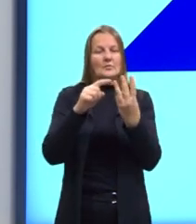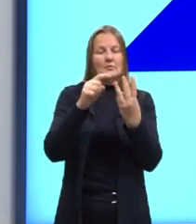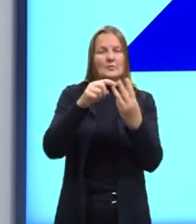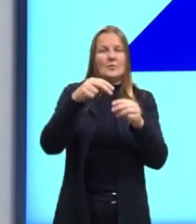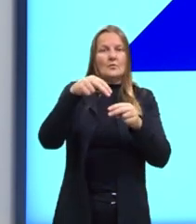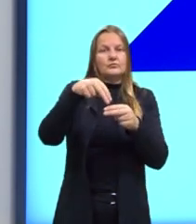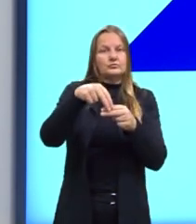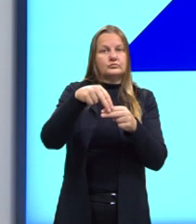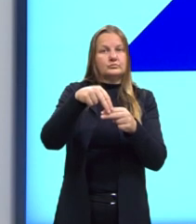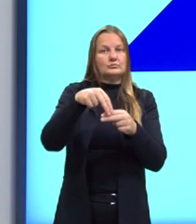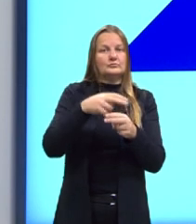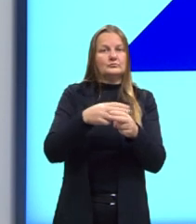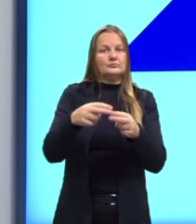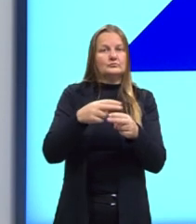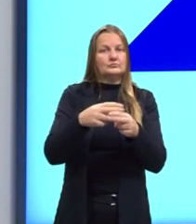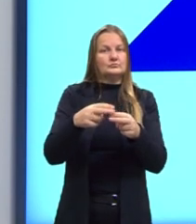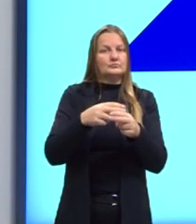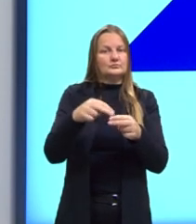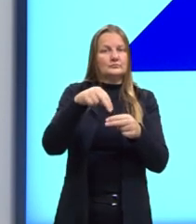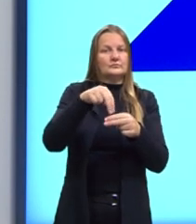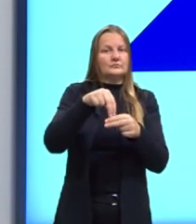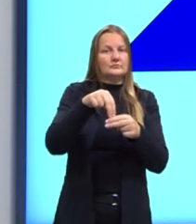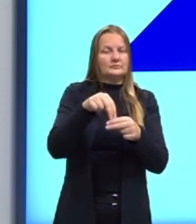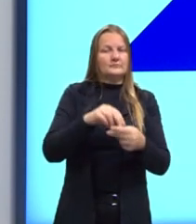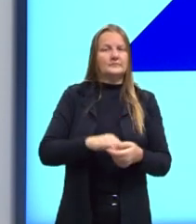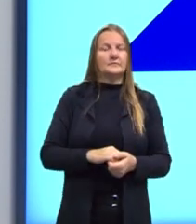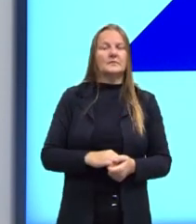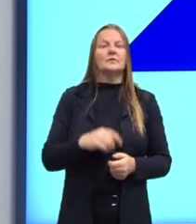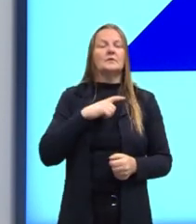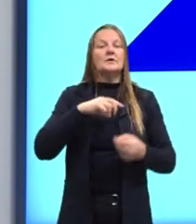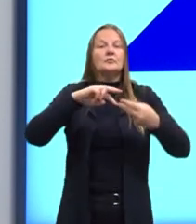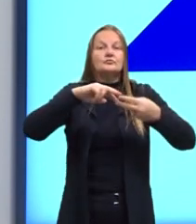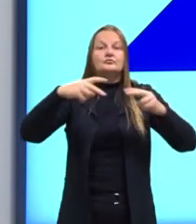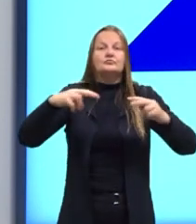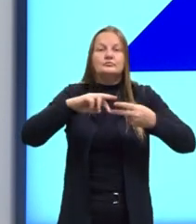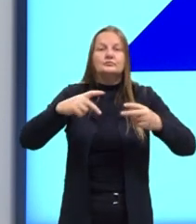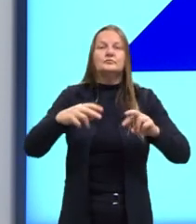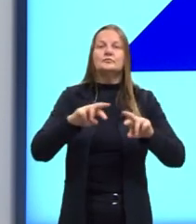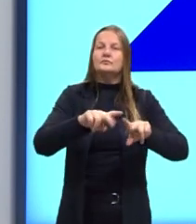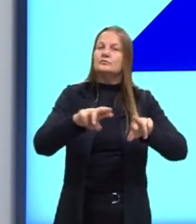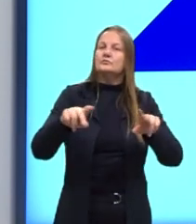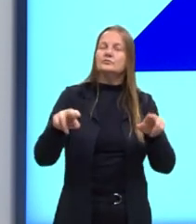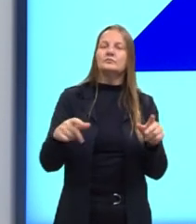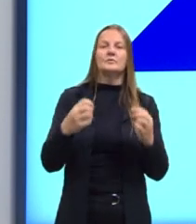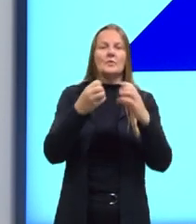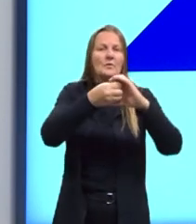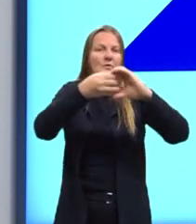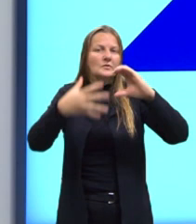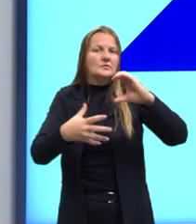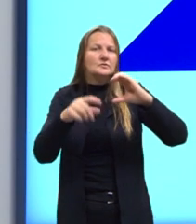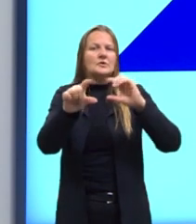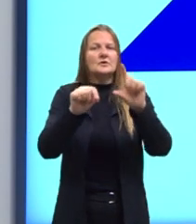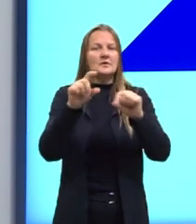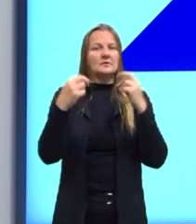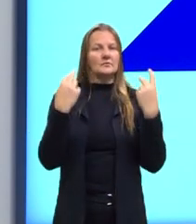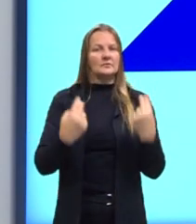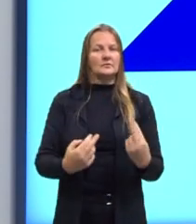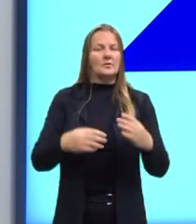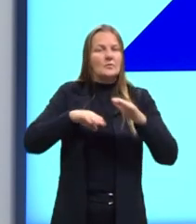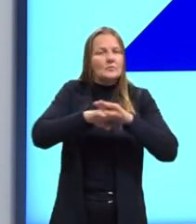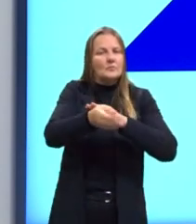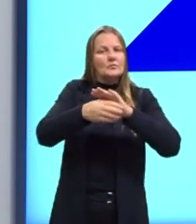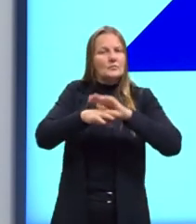causa da diversidade genética, que a seleção natural, ela vai selecionar aquelas características que melhor se